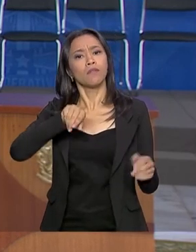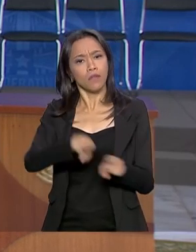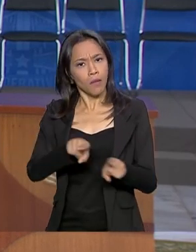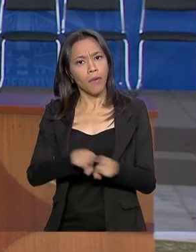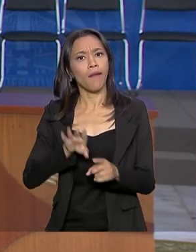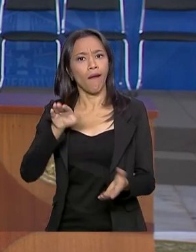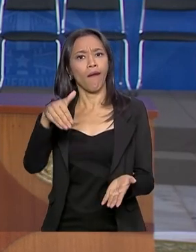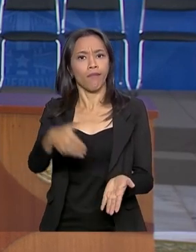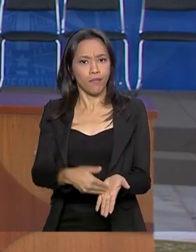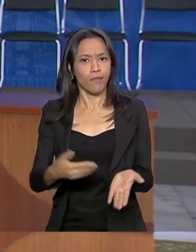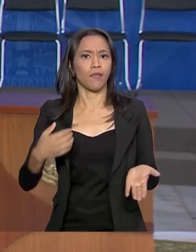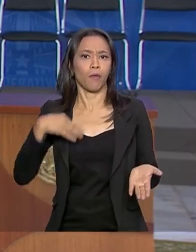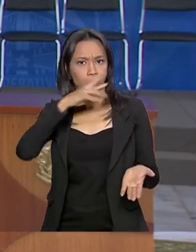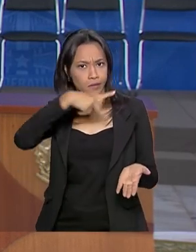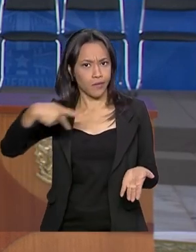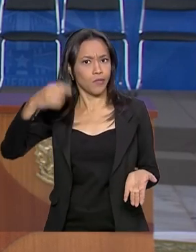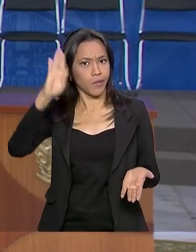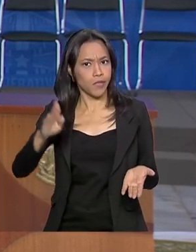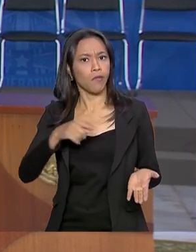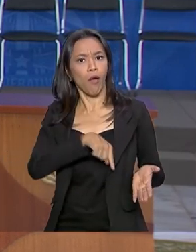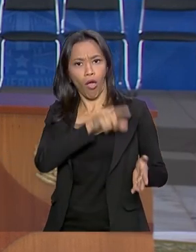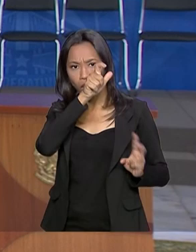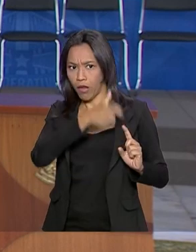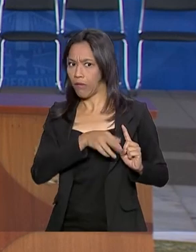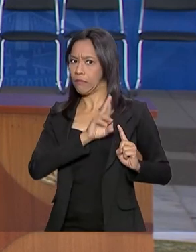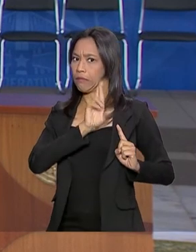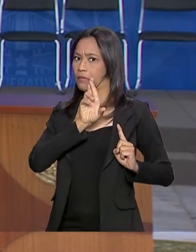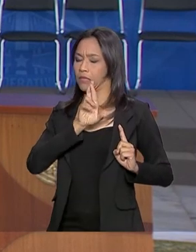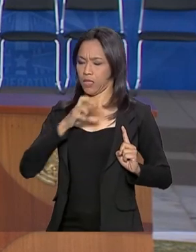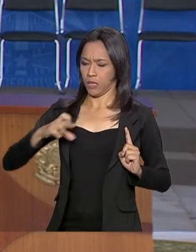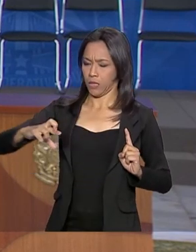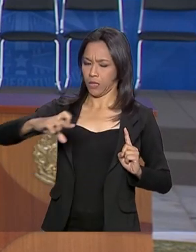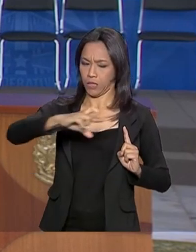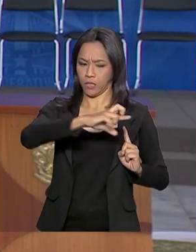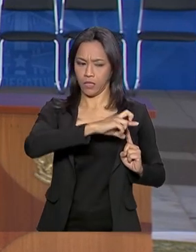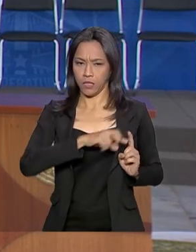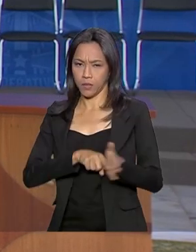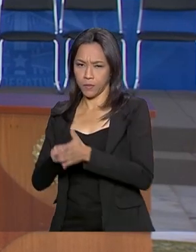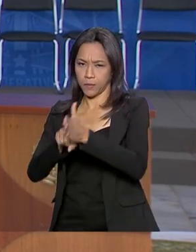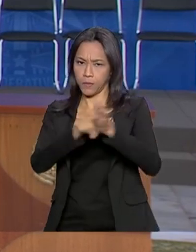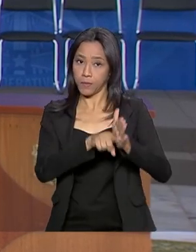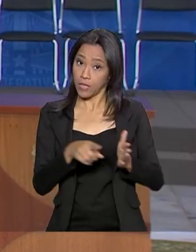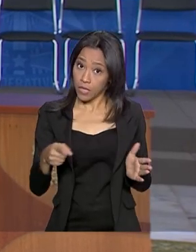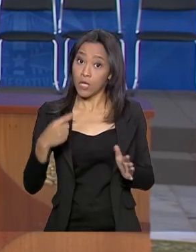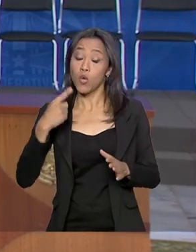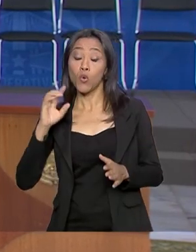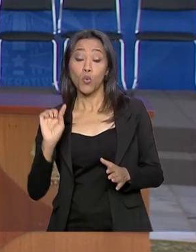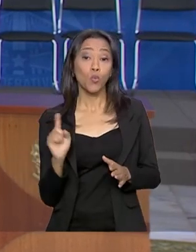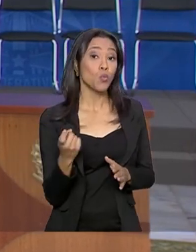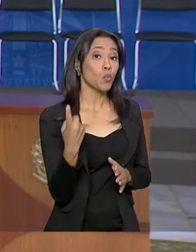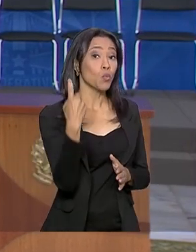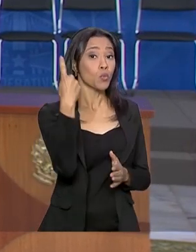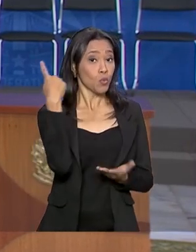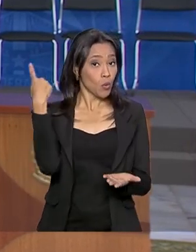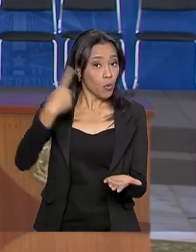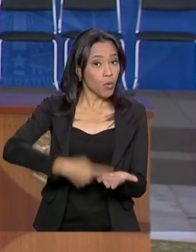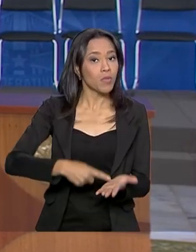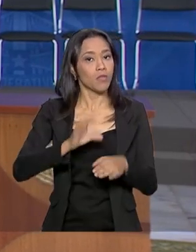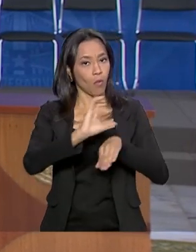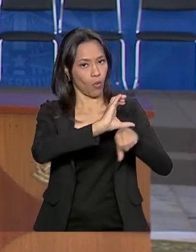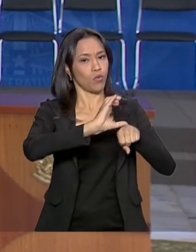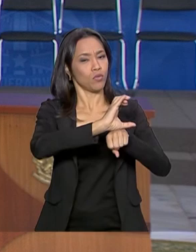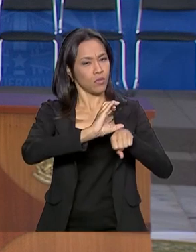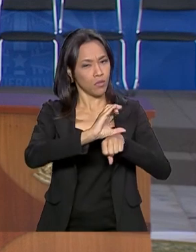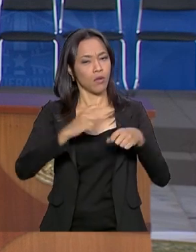da República. Aras prometeu aqui na cerimônia diálogo e disse que o único compromisso dele é com a Constituição.